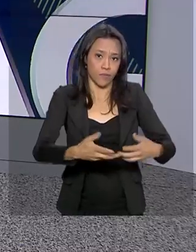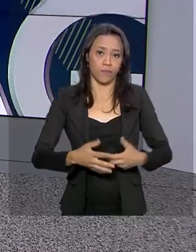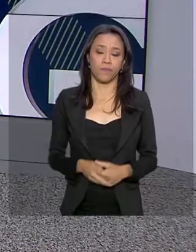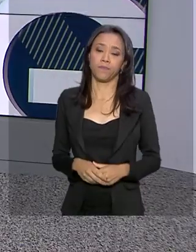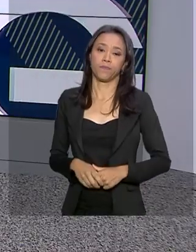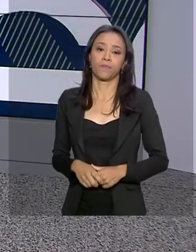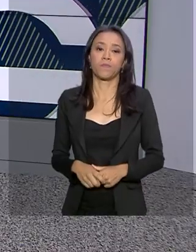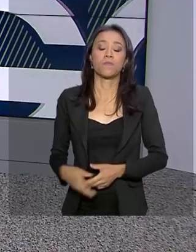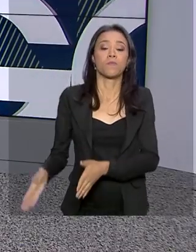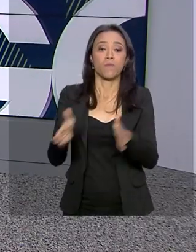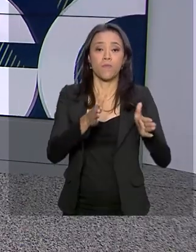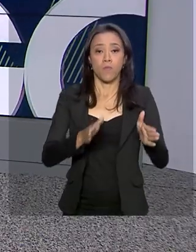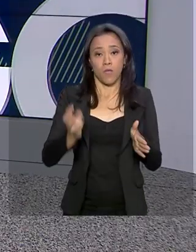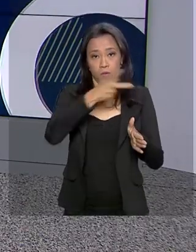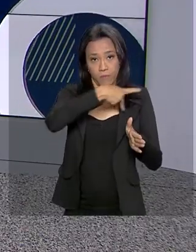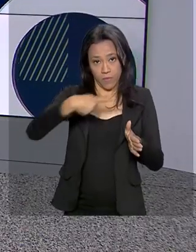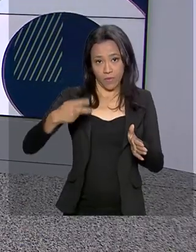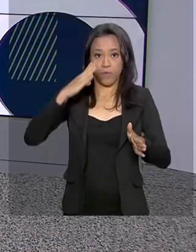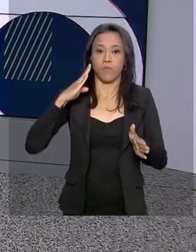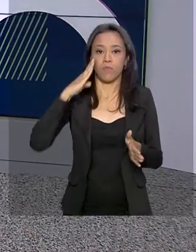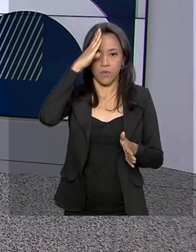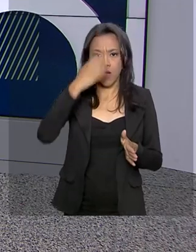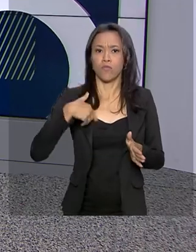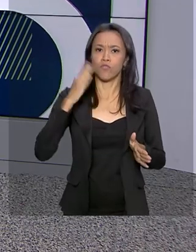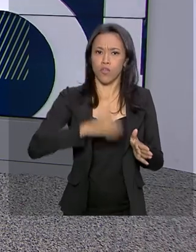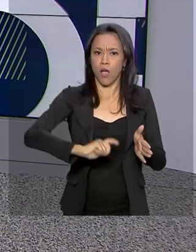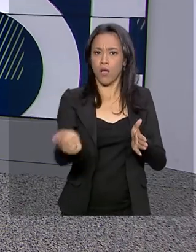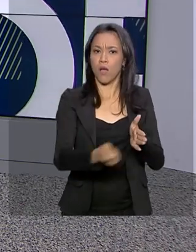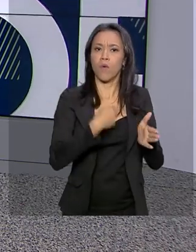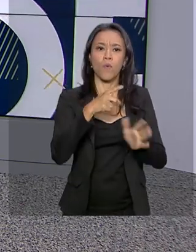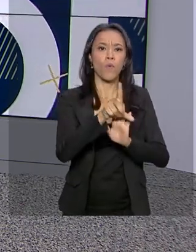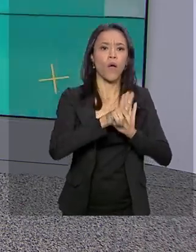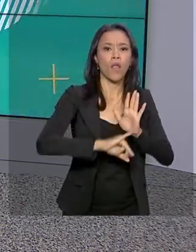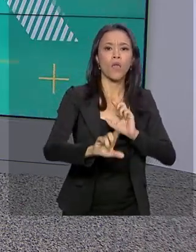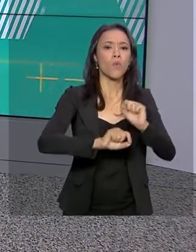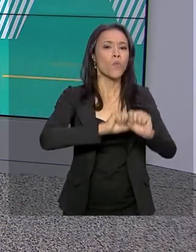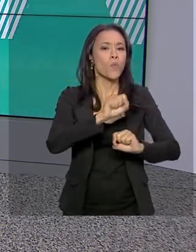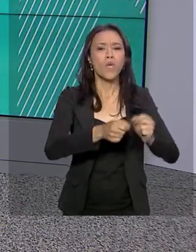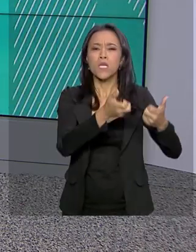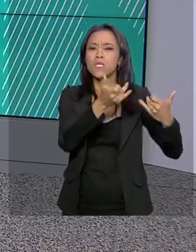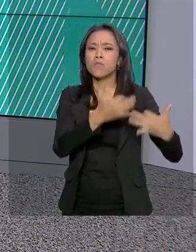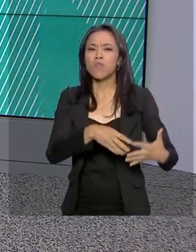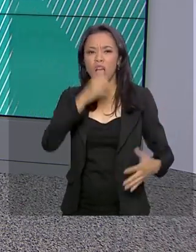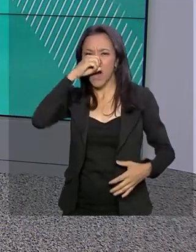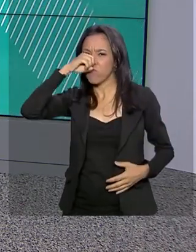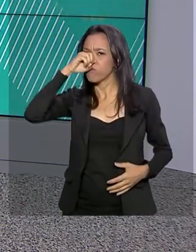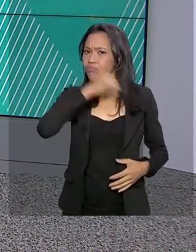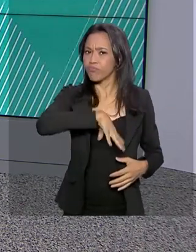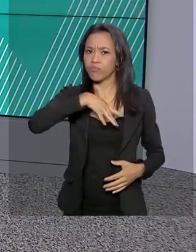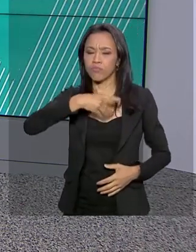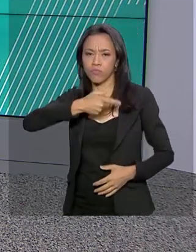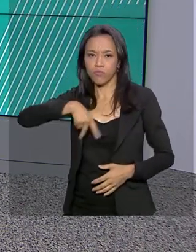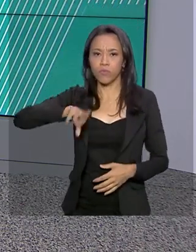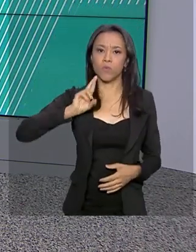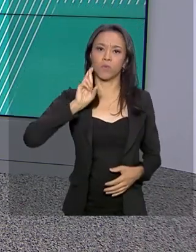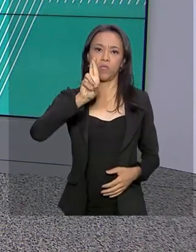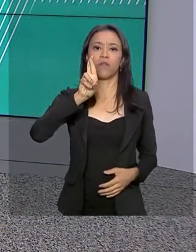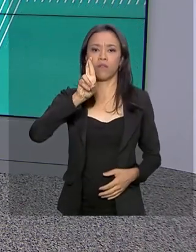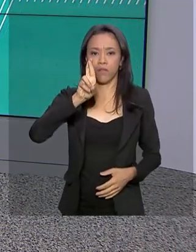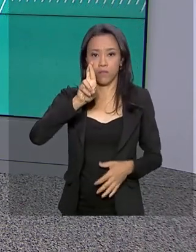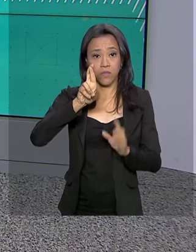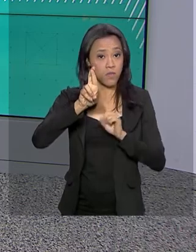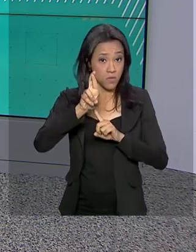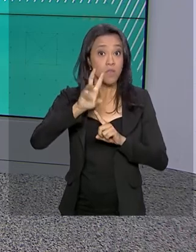E o presidente Jair Bolsonaro sancionou a lei que define as situações que configuram abuso de autoridade